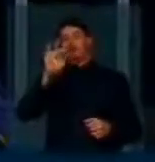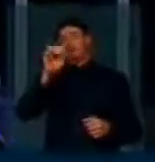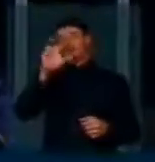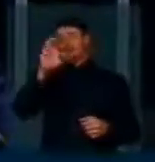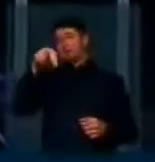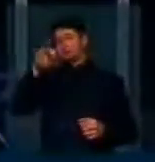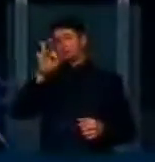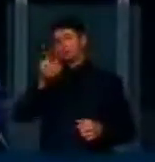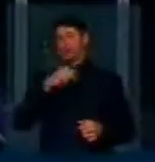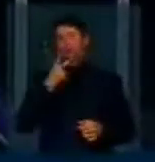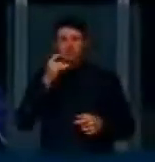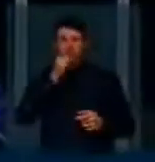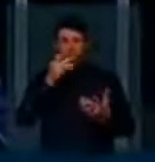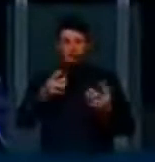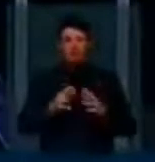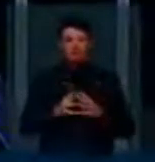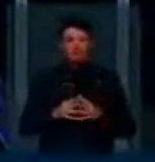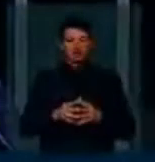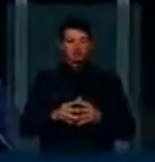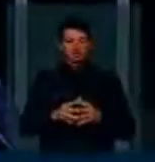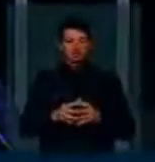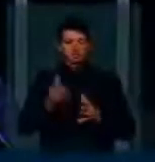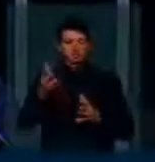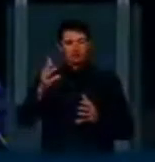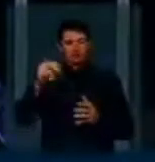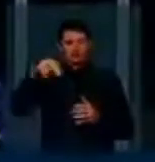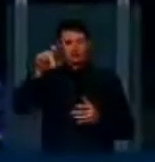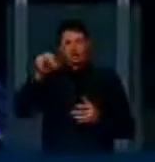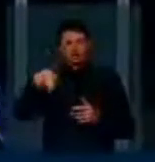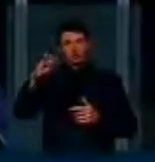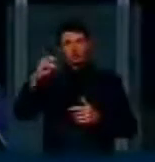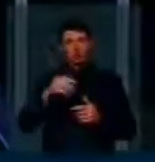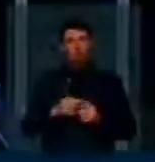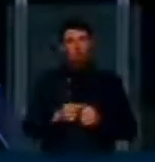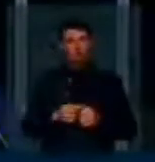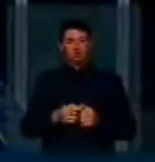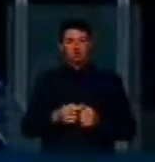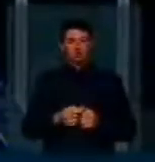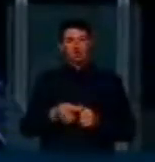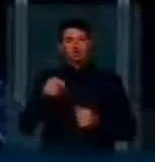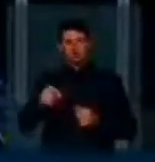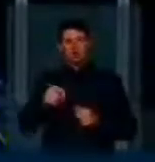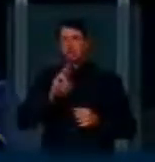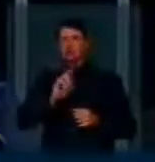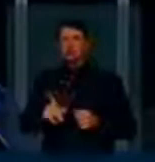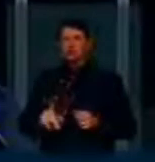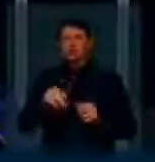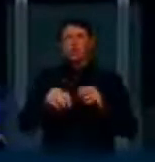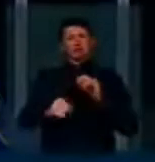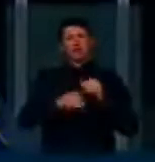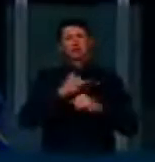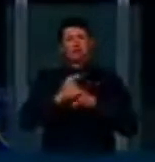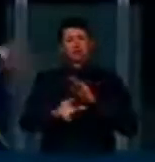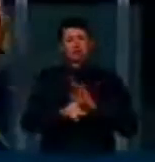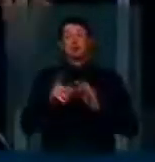eu faço menção, por exemplo, a uma manifestação do Nelson Wortsman, que falou essa questão não deveria estar no marco civil. De